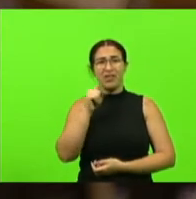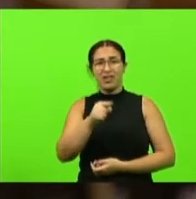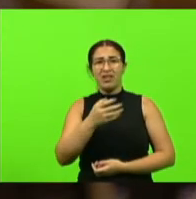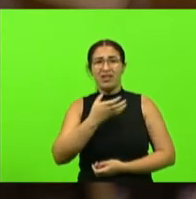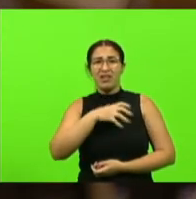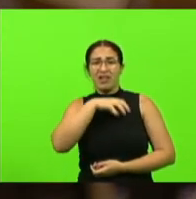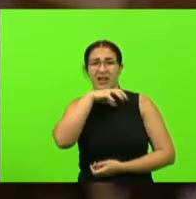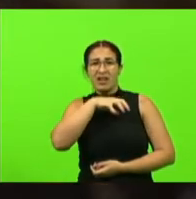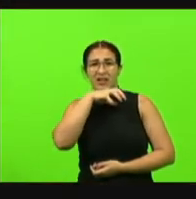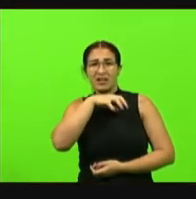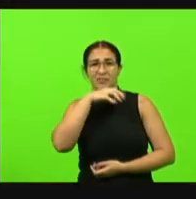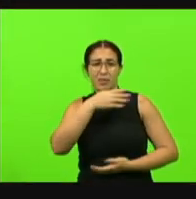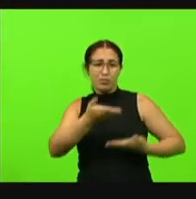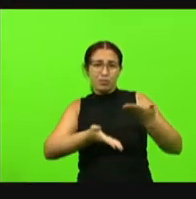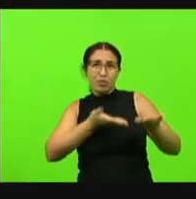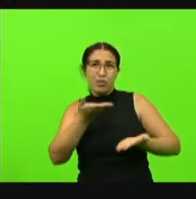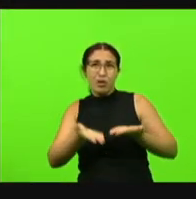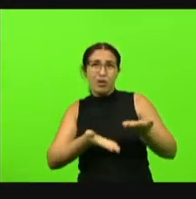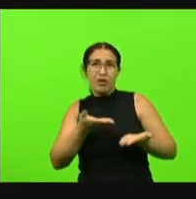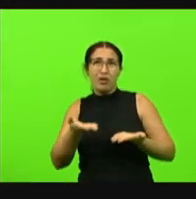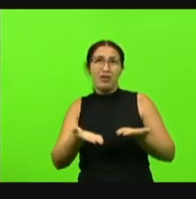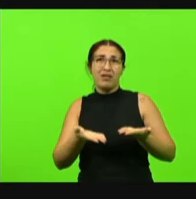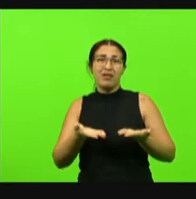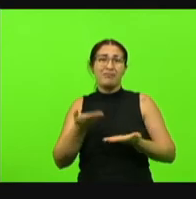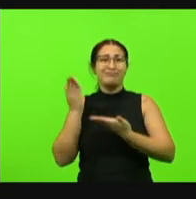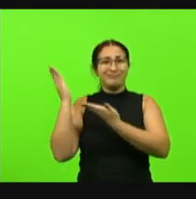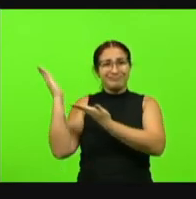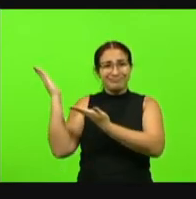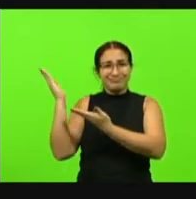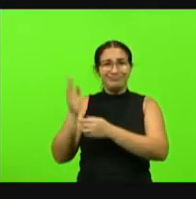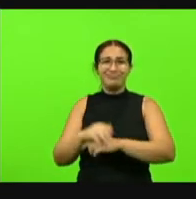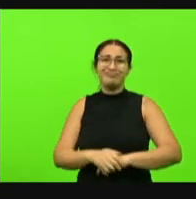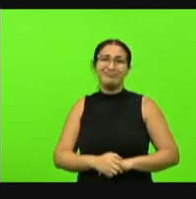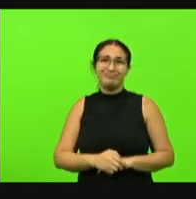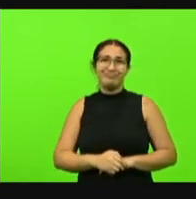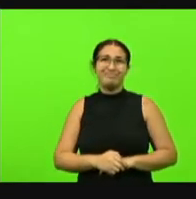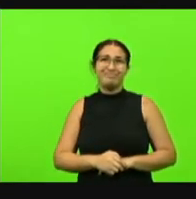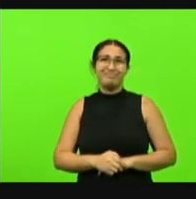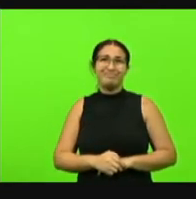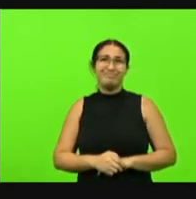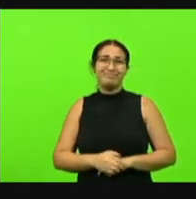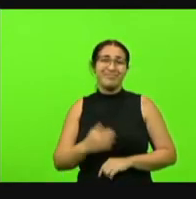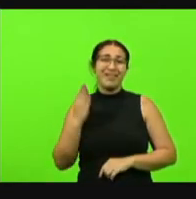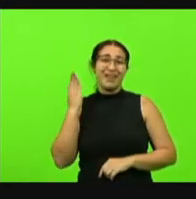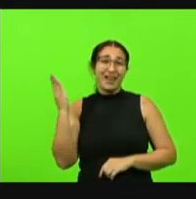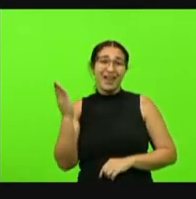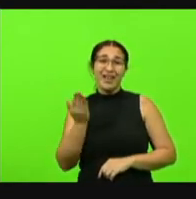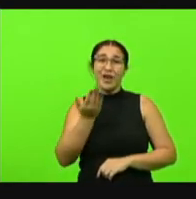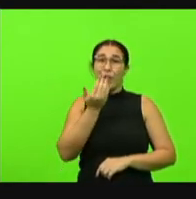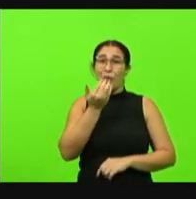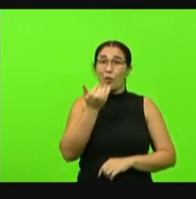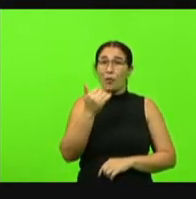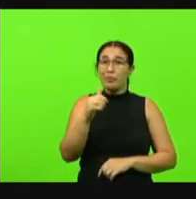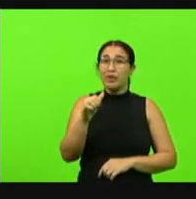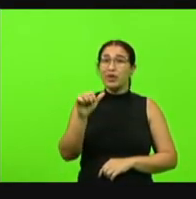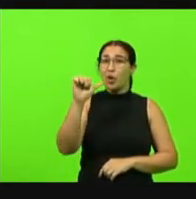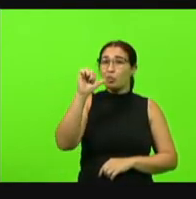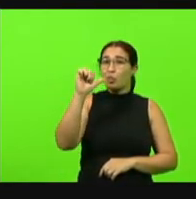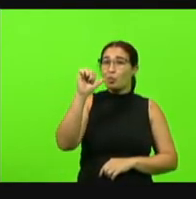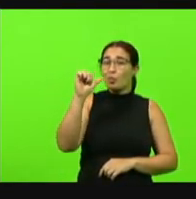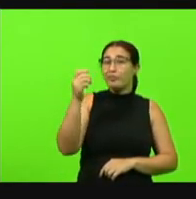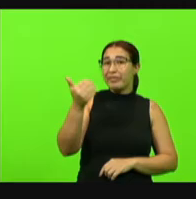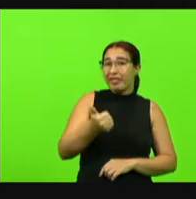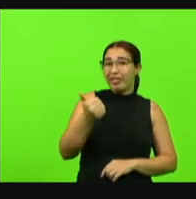sendo um deles sendo alimentado por biólogos da da